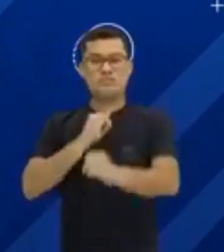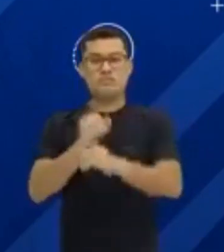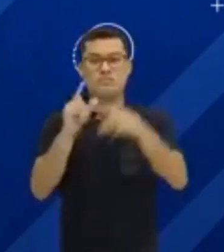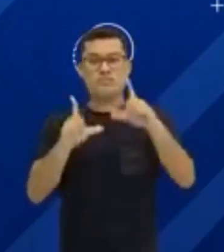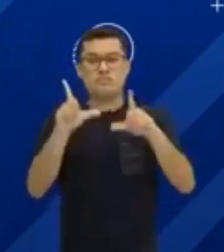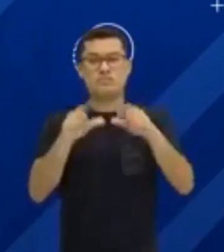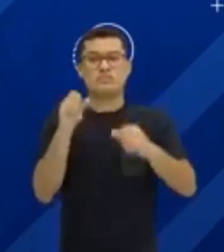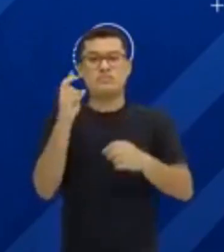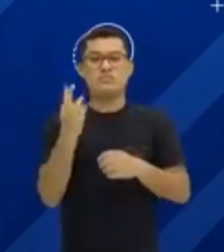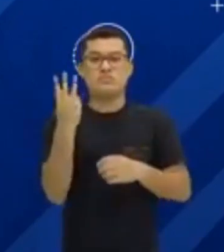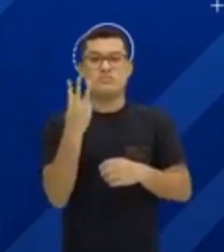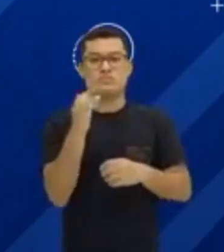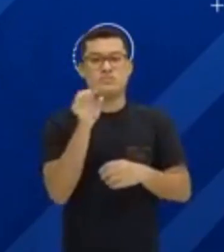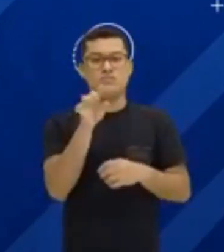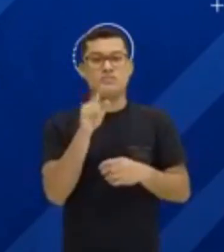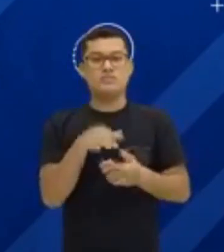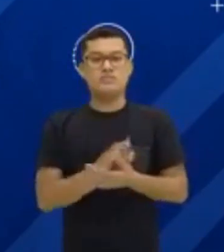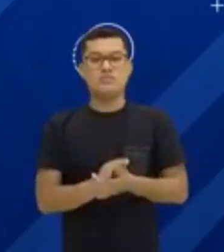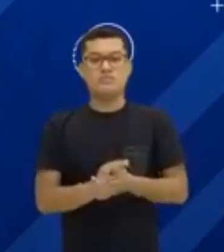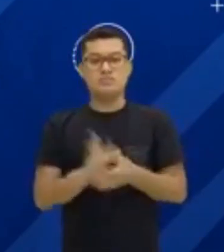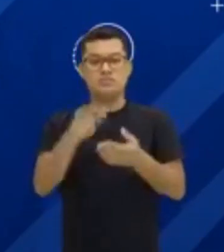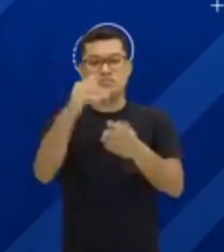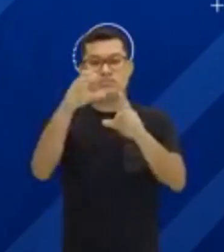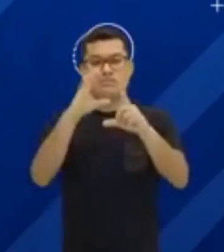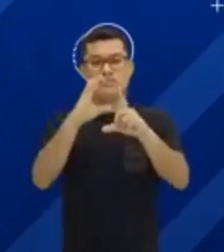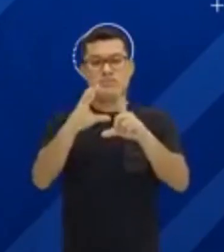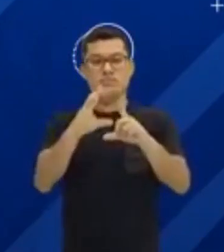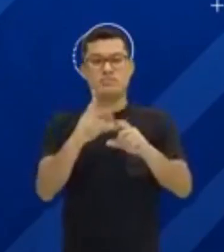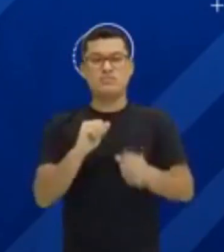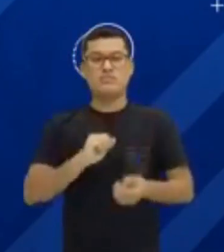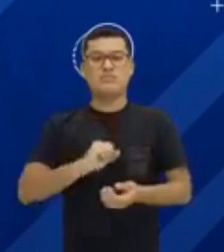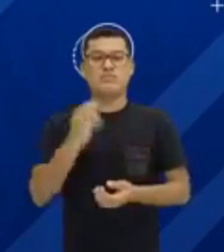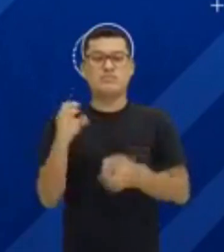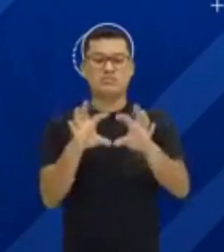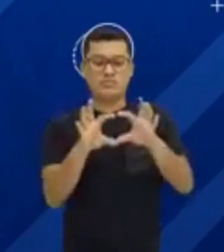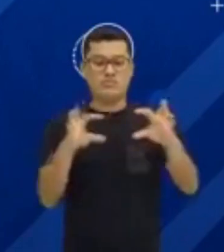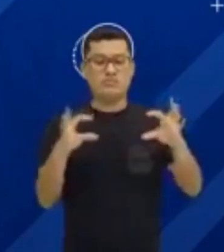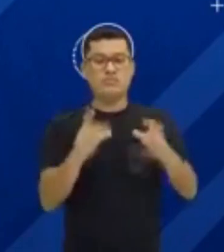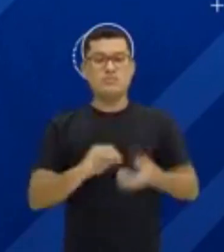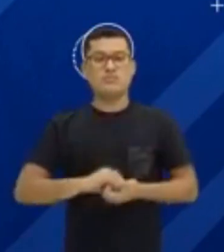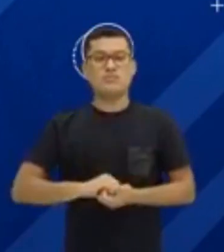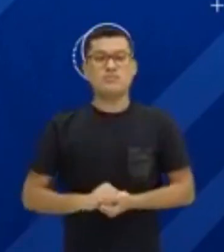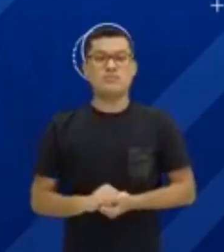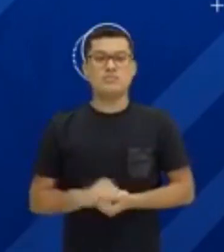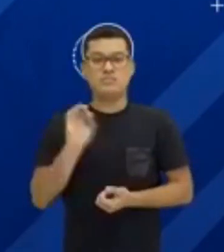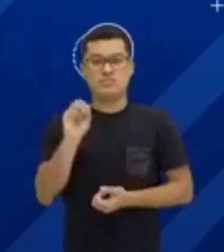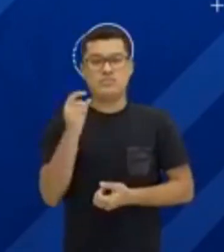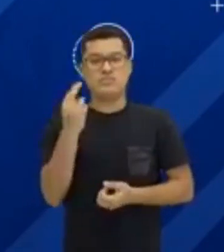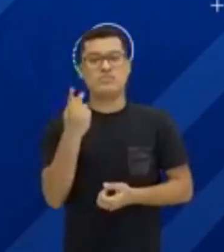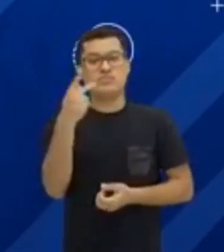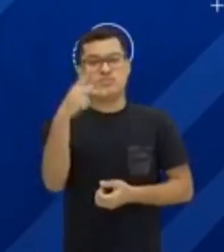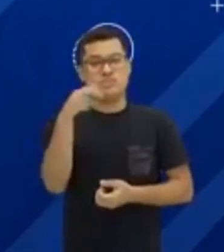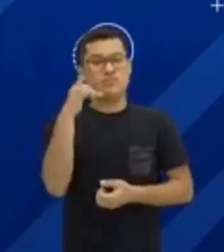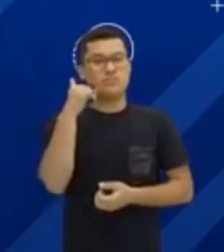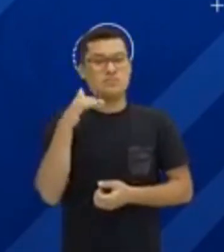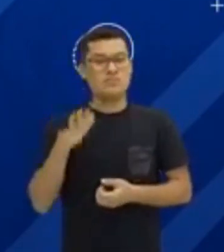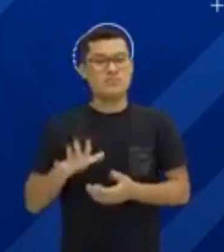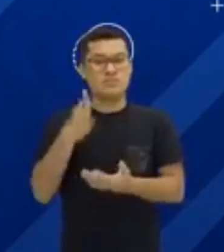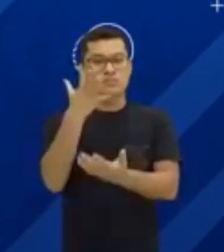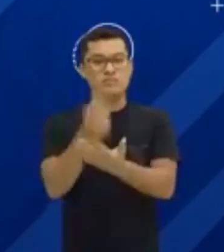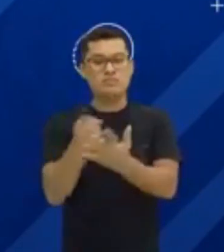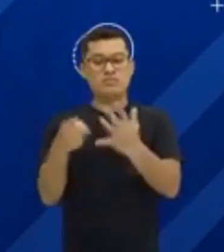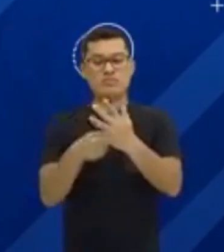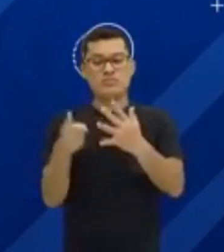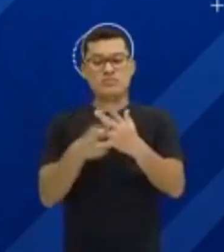no www.portalcultura.com.br ou no seu celular, baixando o